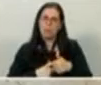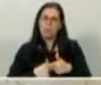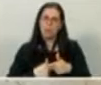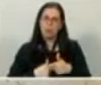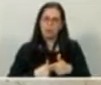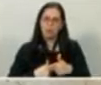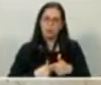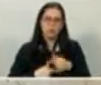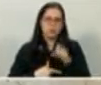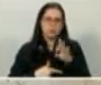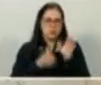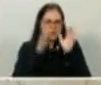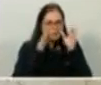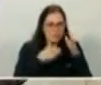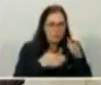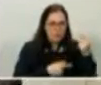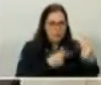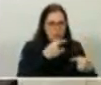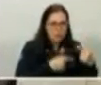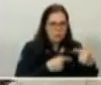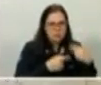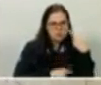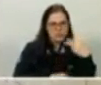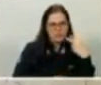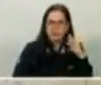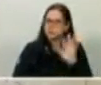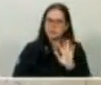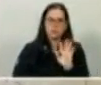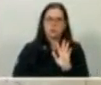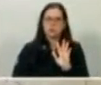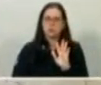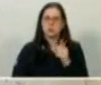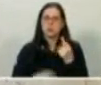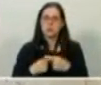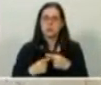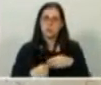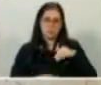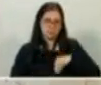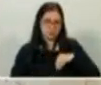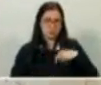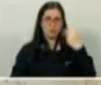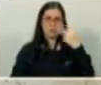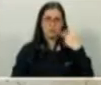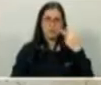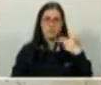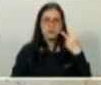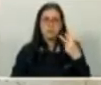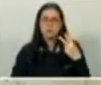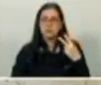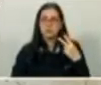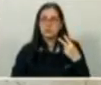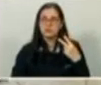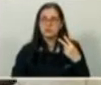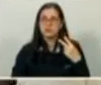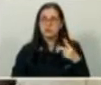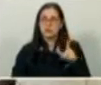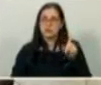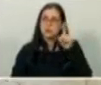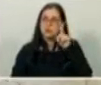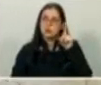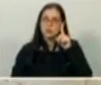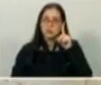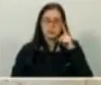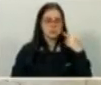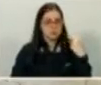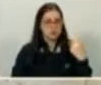vivo exclusivamente do dinheiro de vereador, porque, mesmo porque o salário de vereador a gente consome no dia a dia do